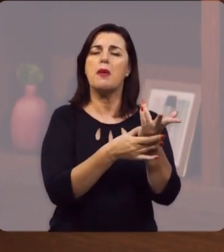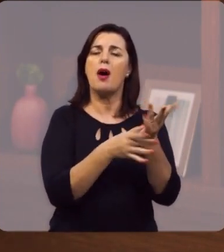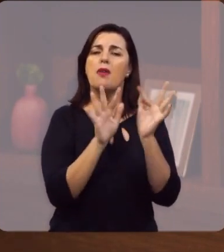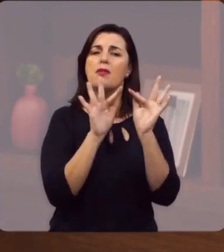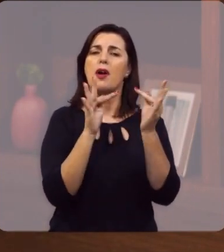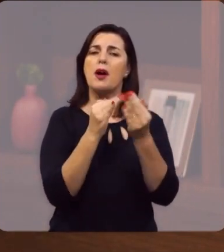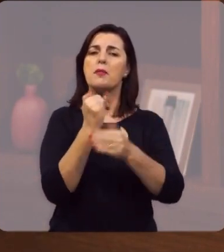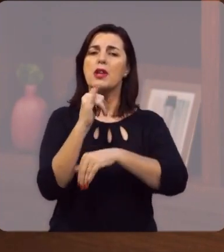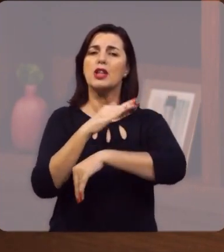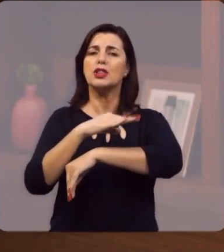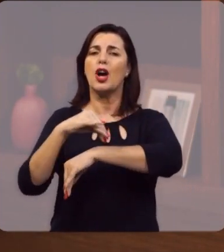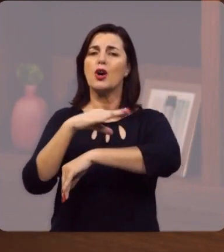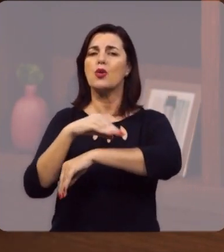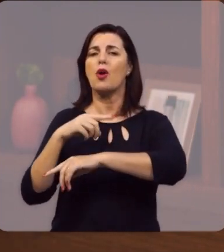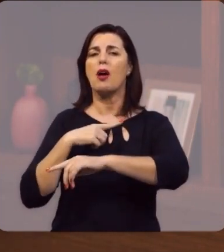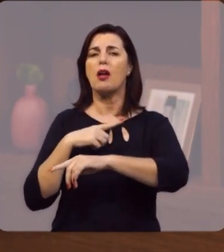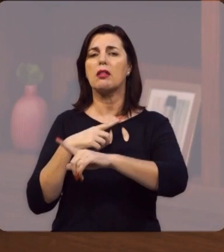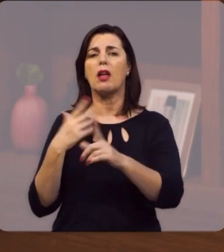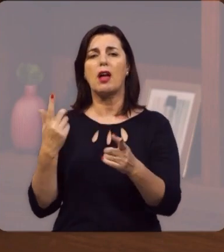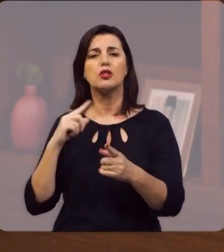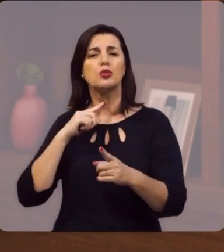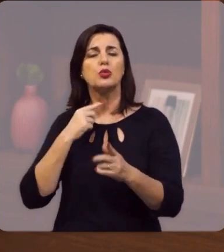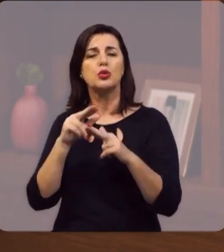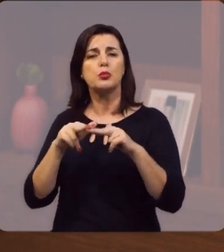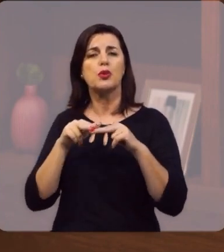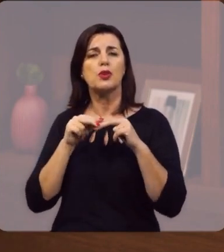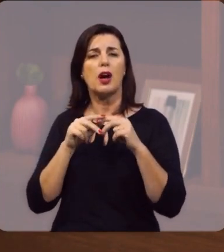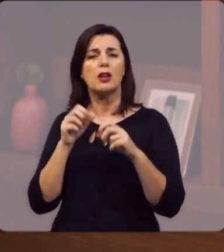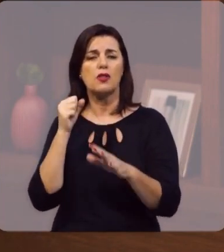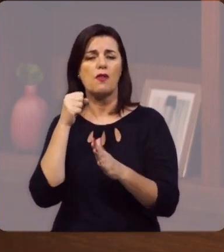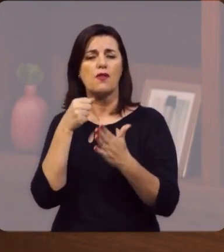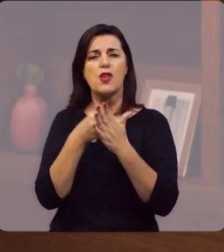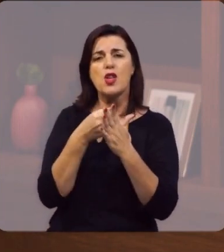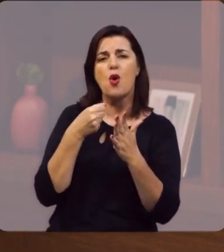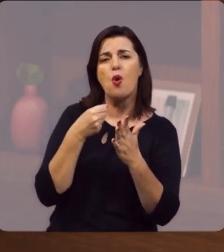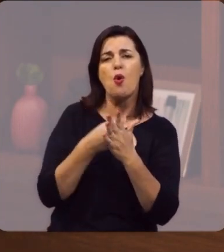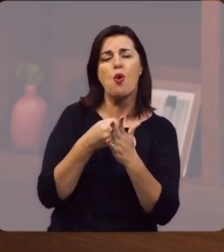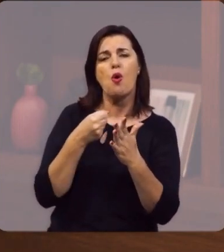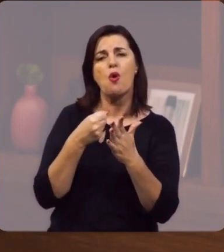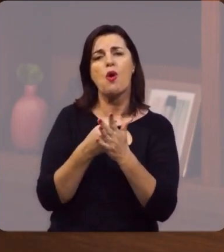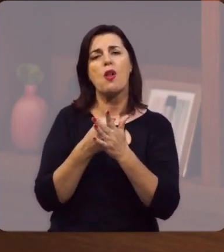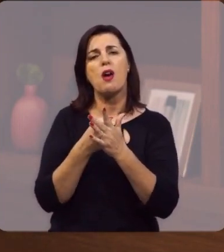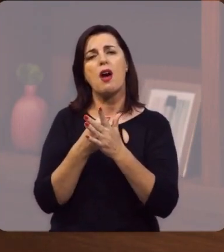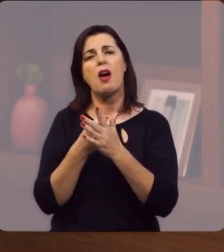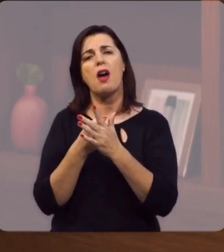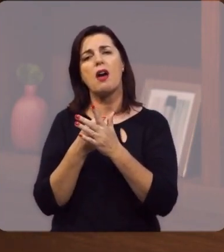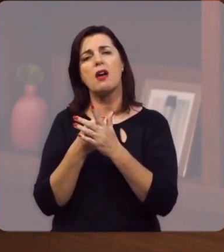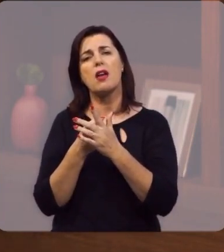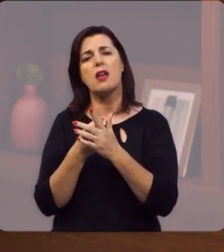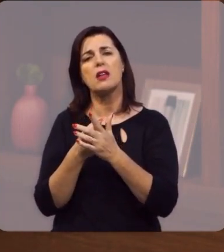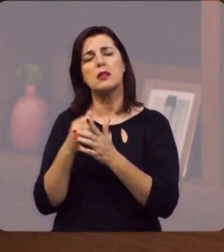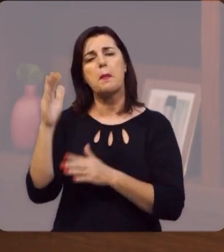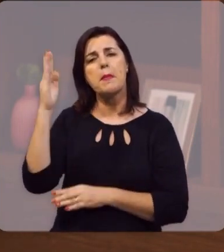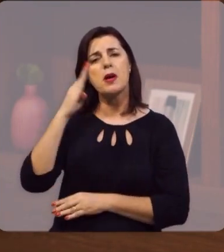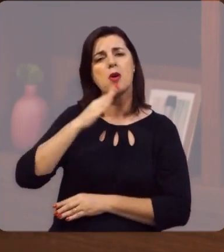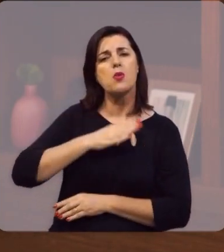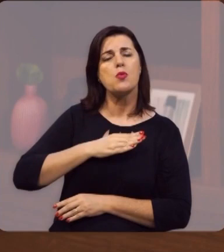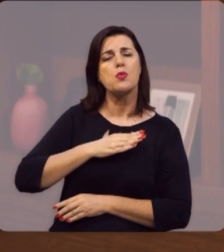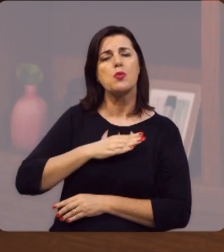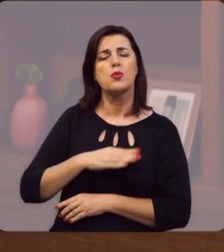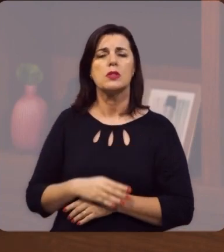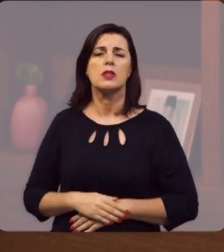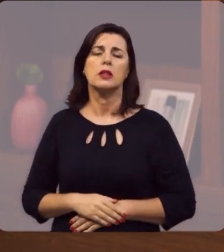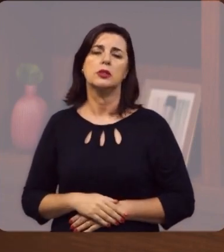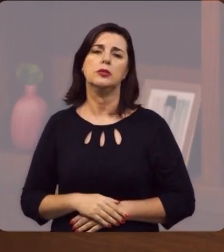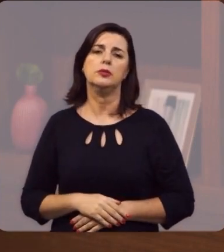família de Jacó está manchada de violência, de truculência, de bárbaros,